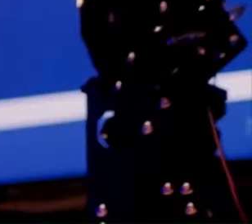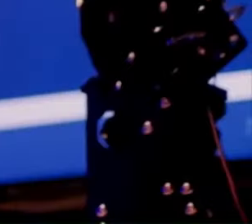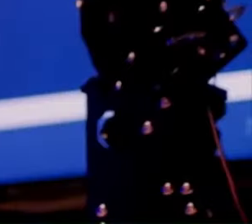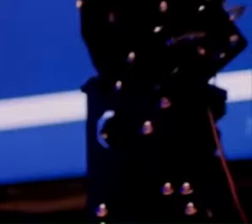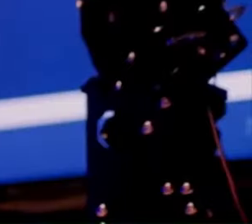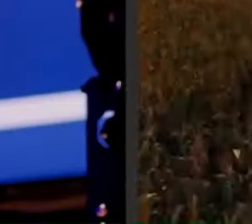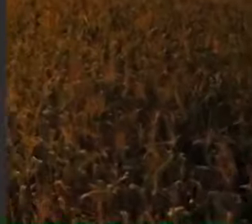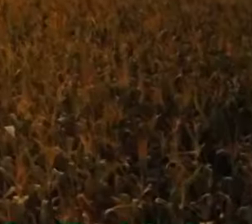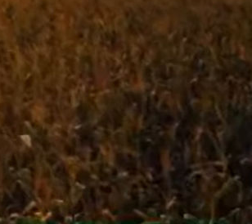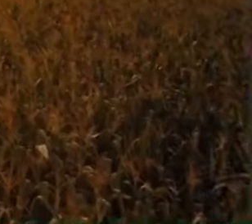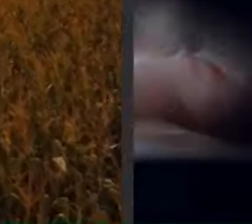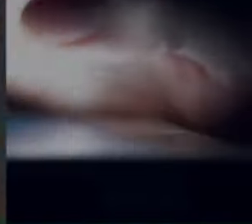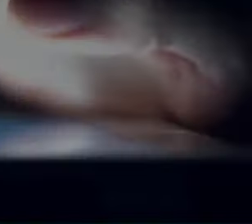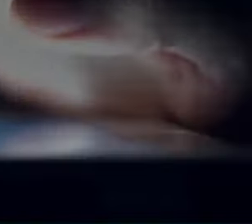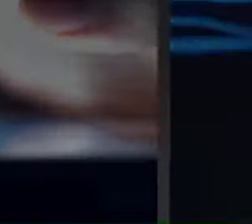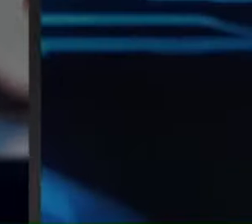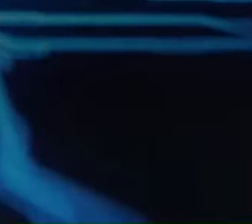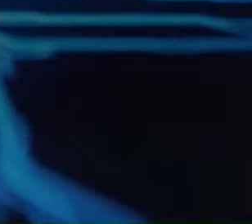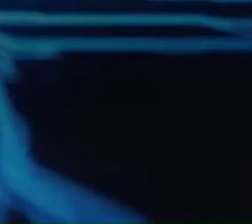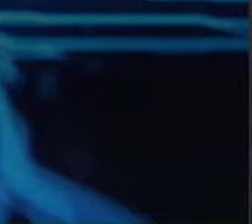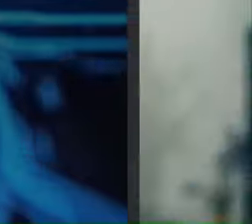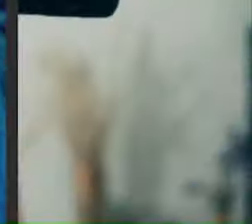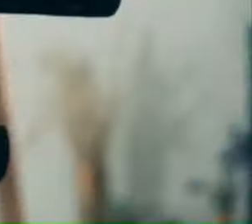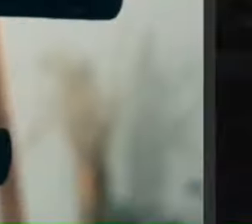Inovar para Evoluir